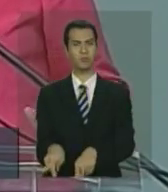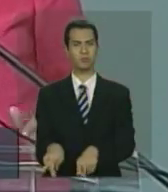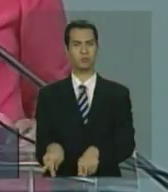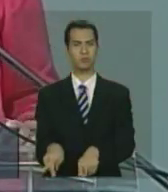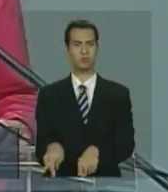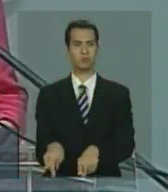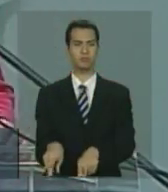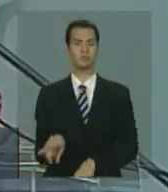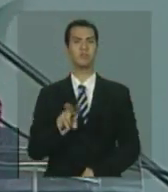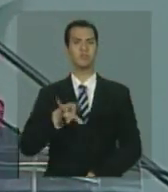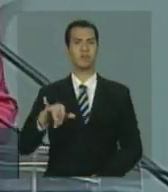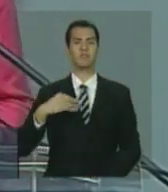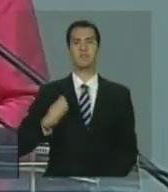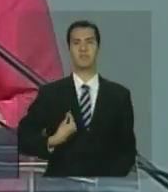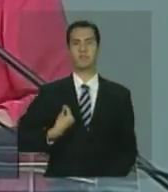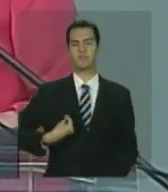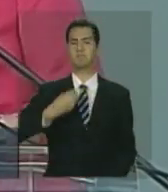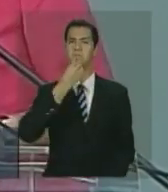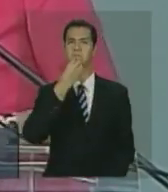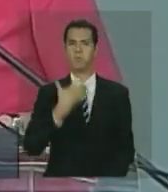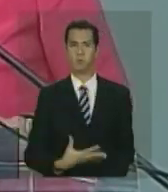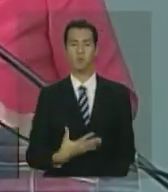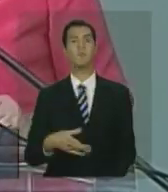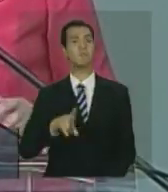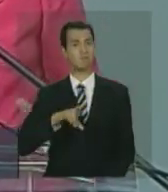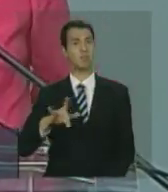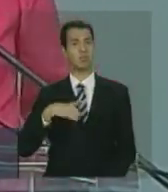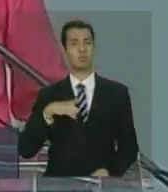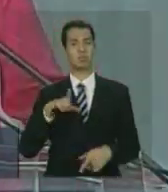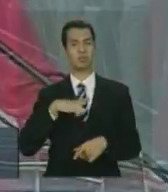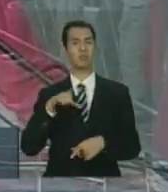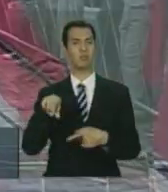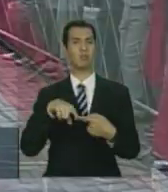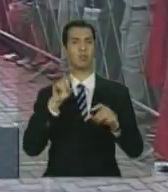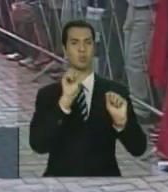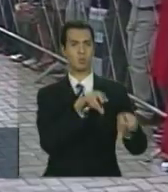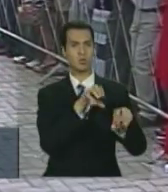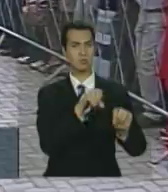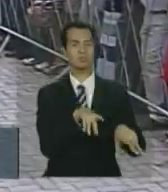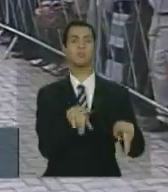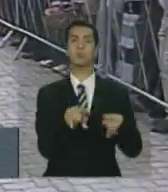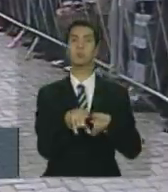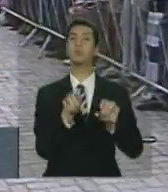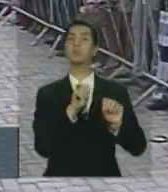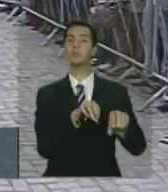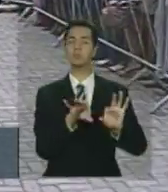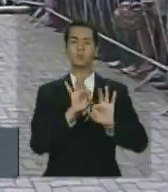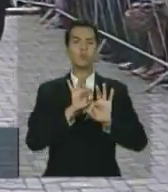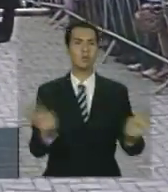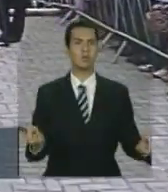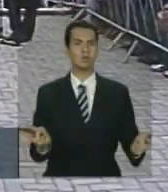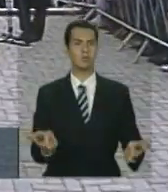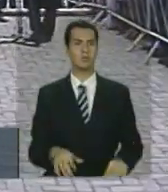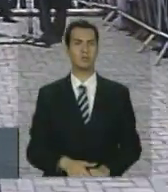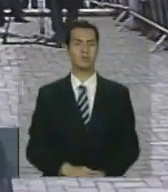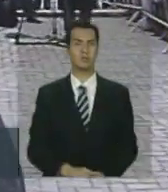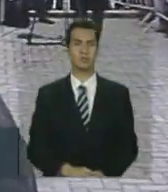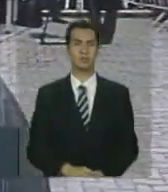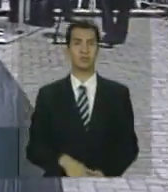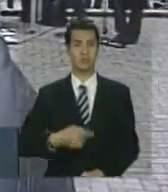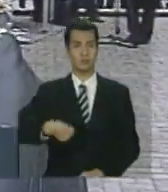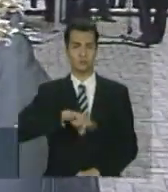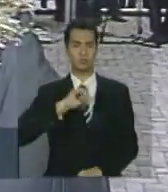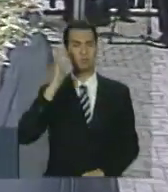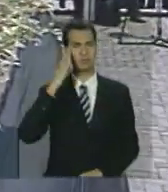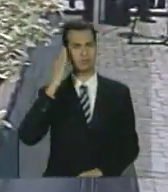que vai viver bem, vai ter educação e vai ter educação de qualidade. Nós sabemos que as pessoas